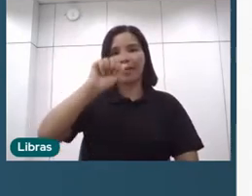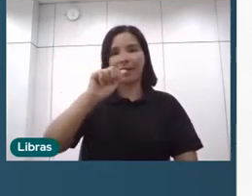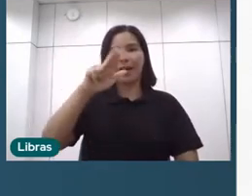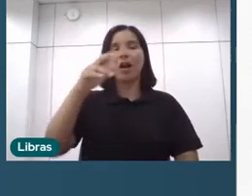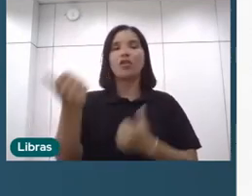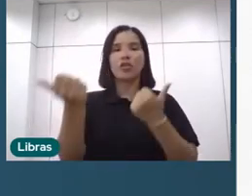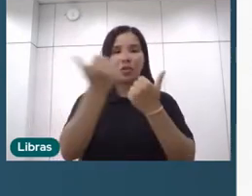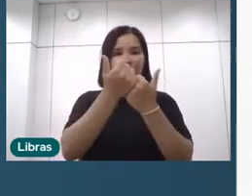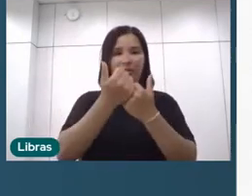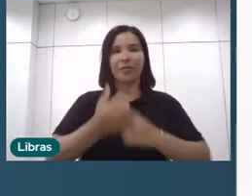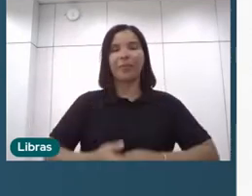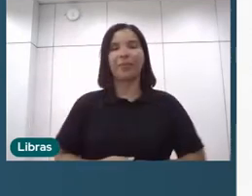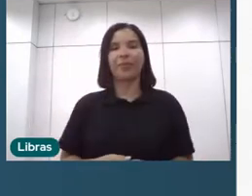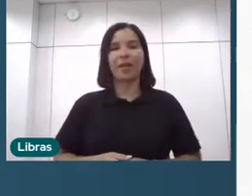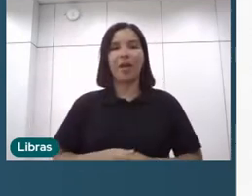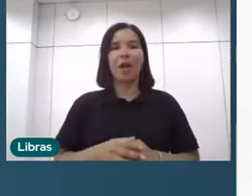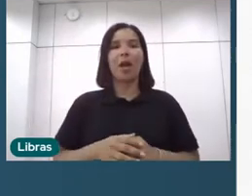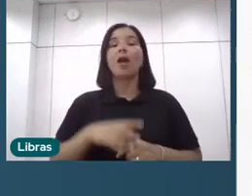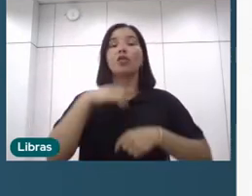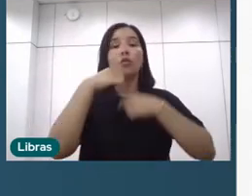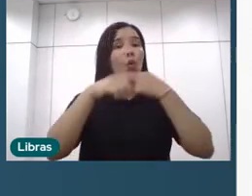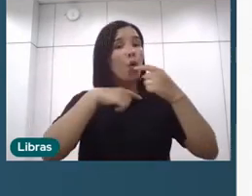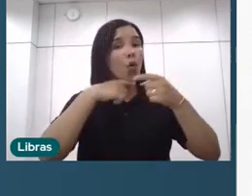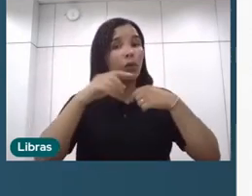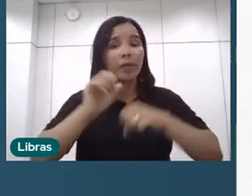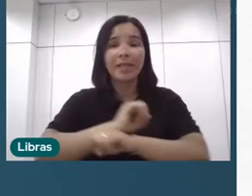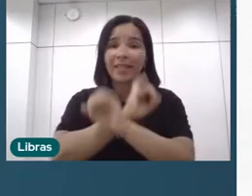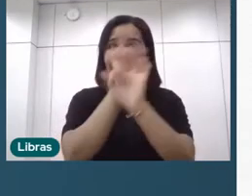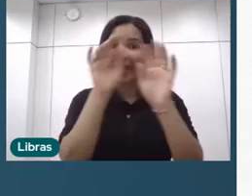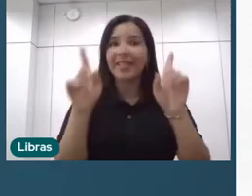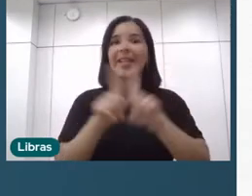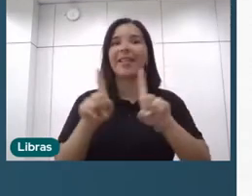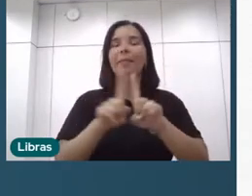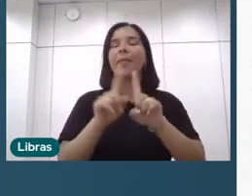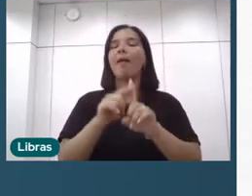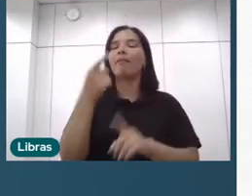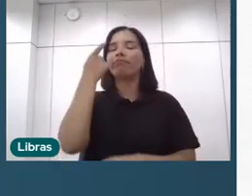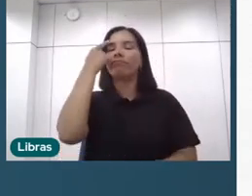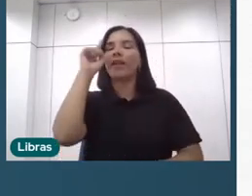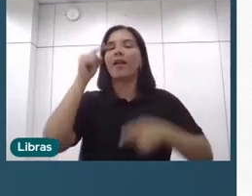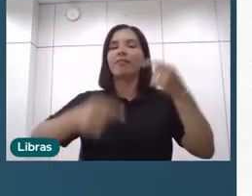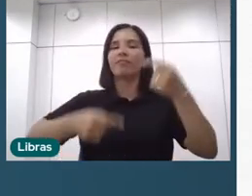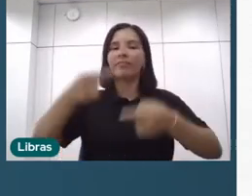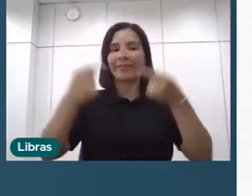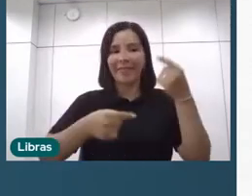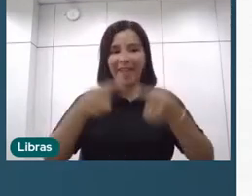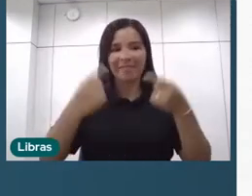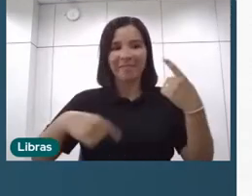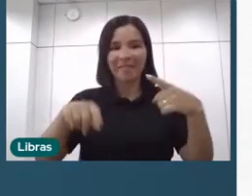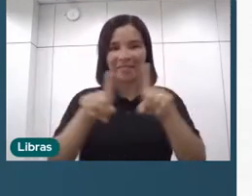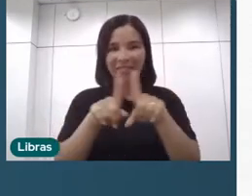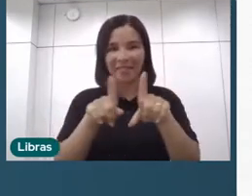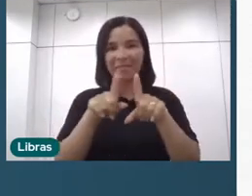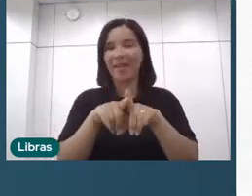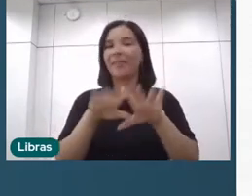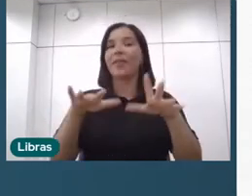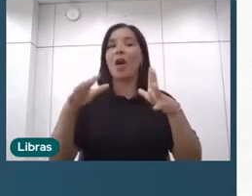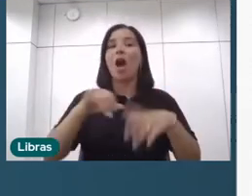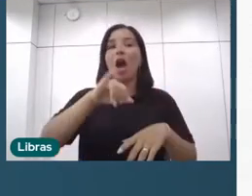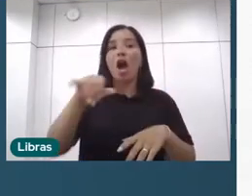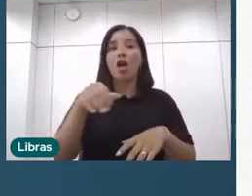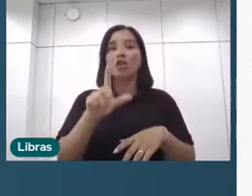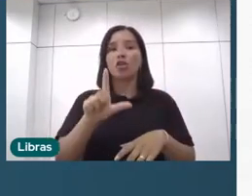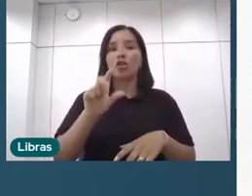pode tirar dúvidas de vocês, e acho que a ideia é realmente fazer um debate, a Juliana que está aí na internet,